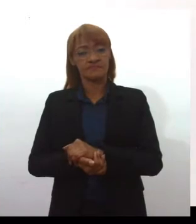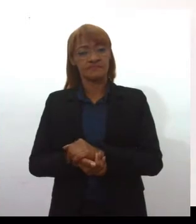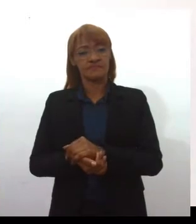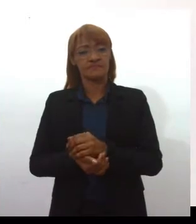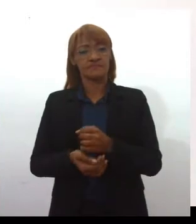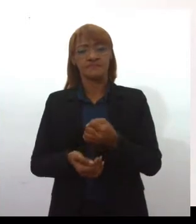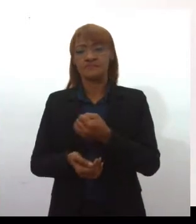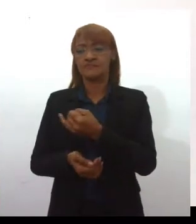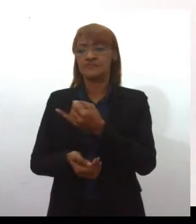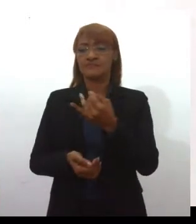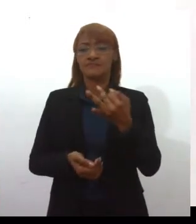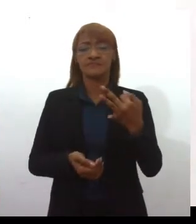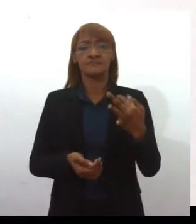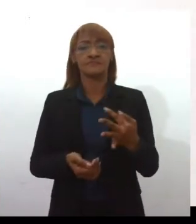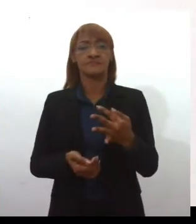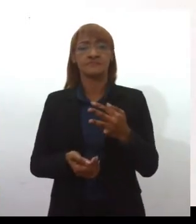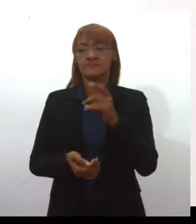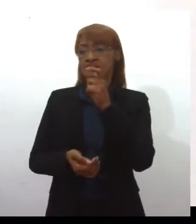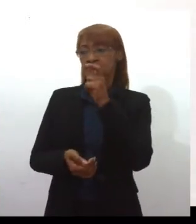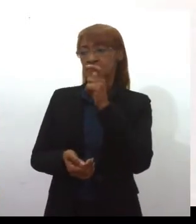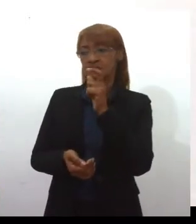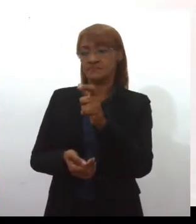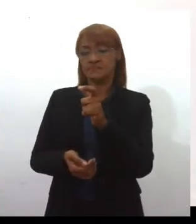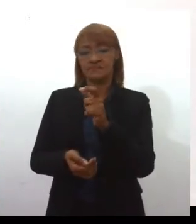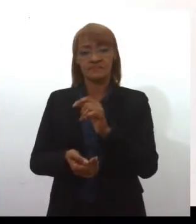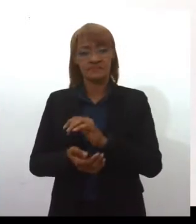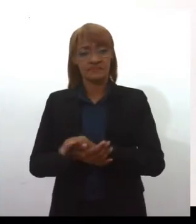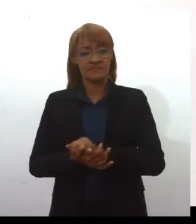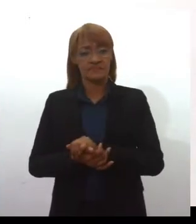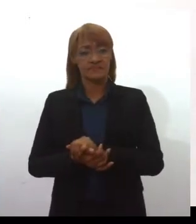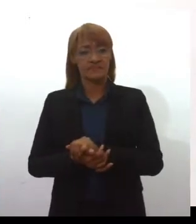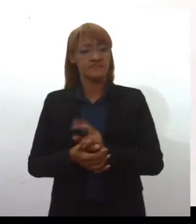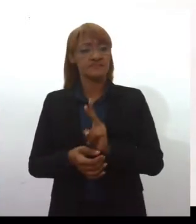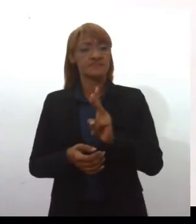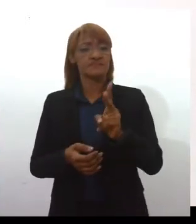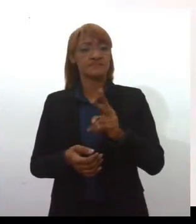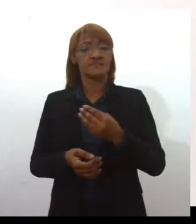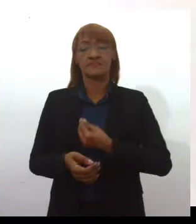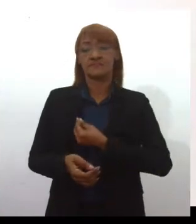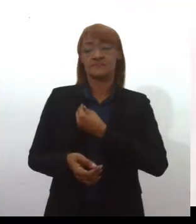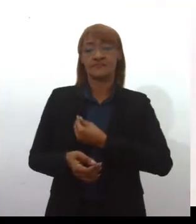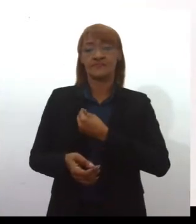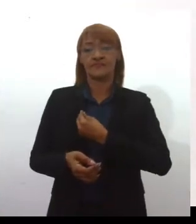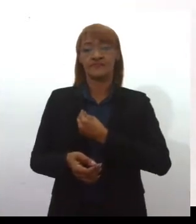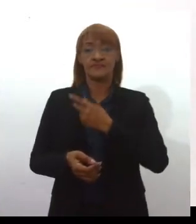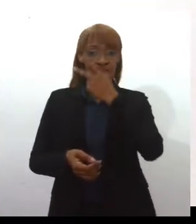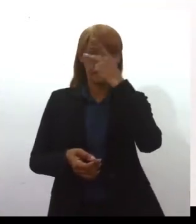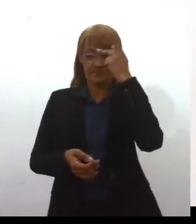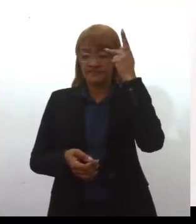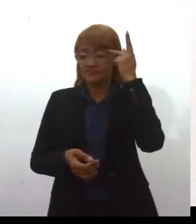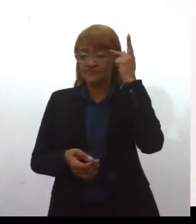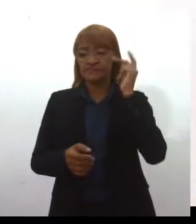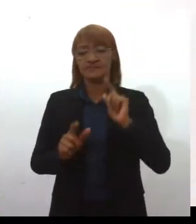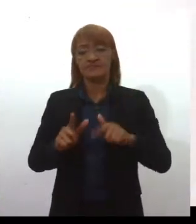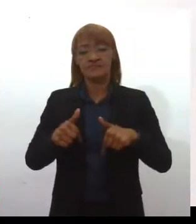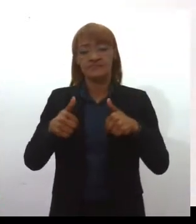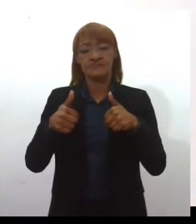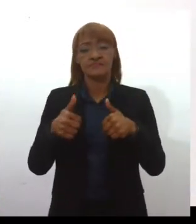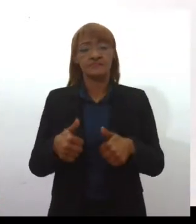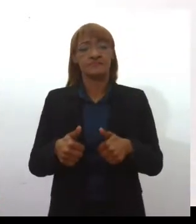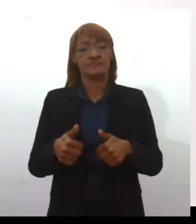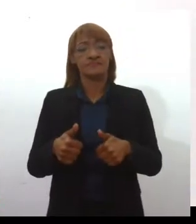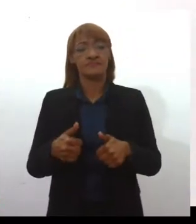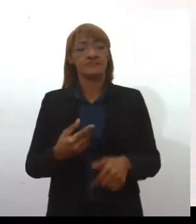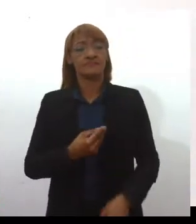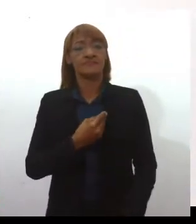vezes no texto da jornalista Antonieta de Barros, ela diz, só vivem os que lutam, viver é o eterno lutar, ou